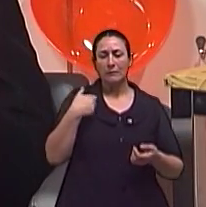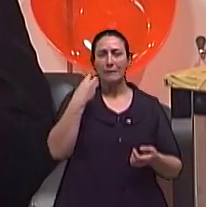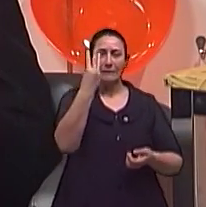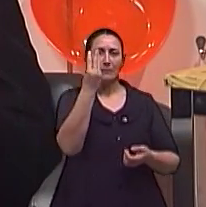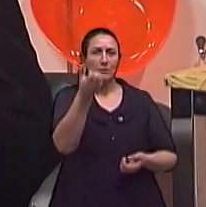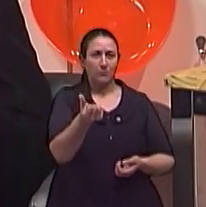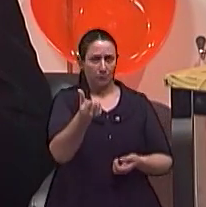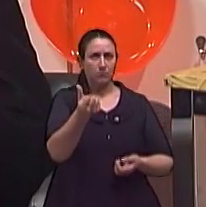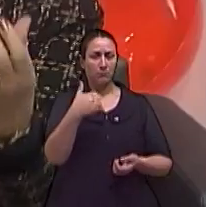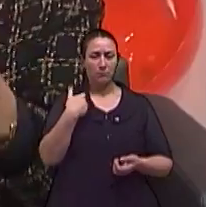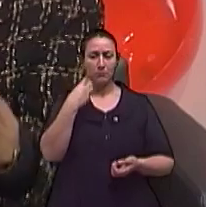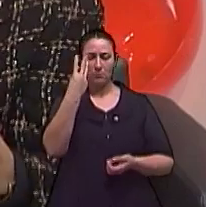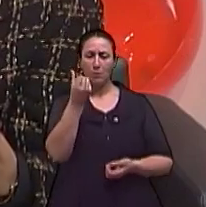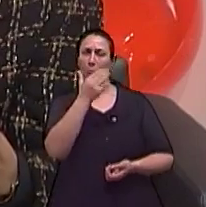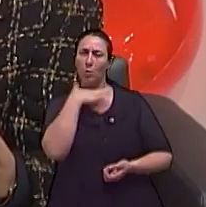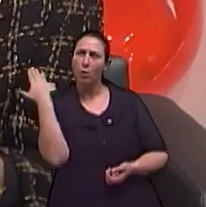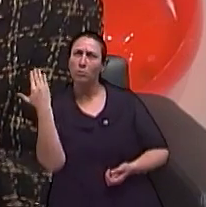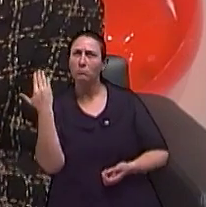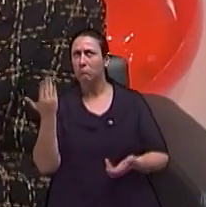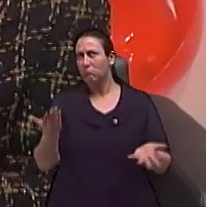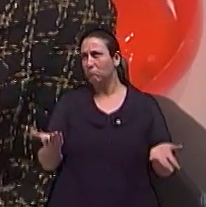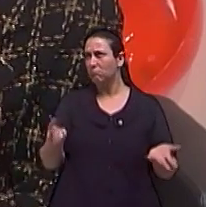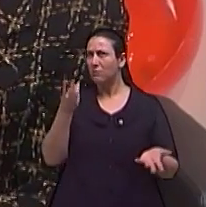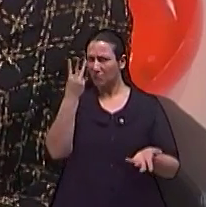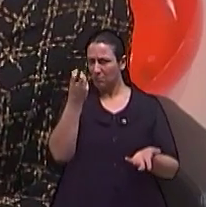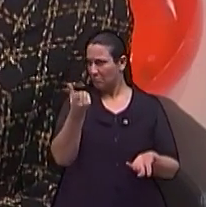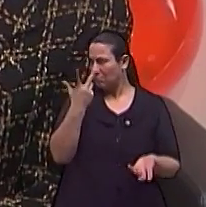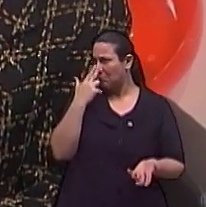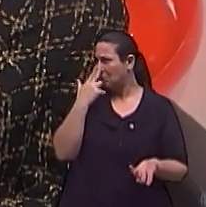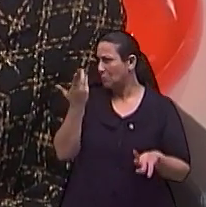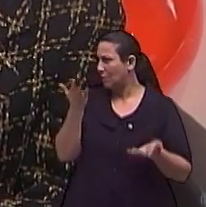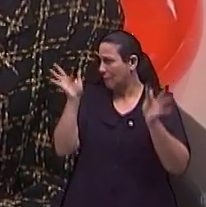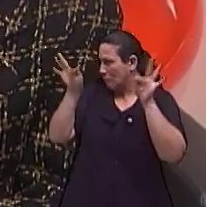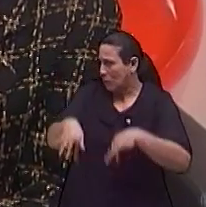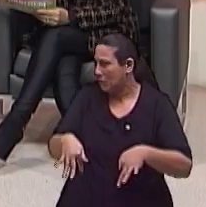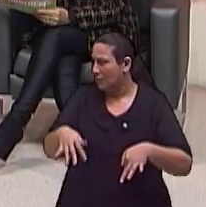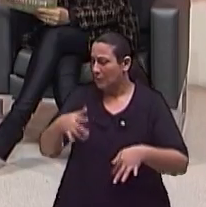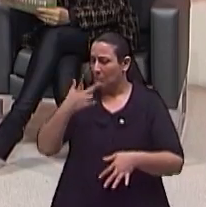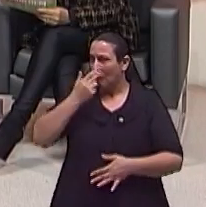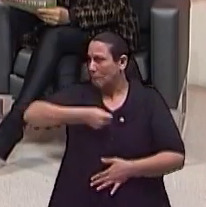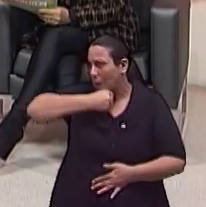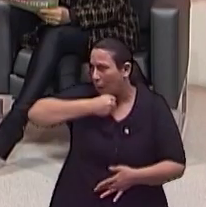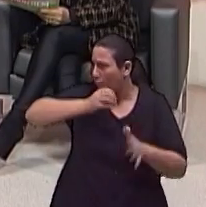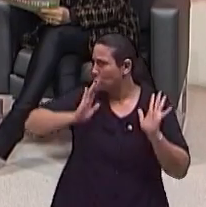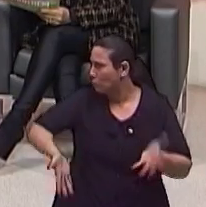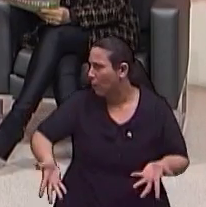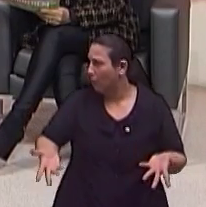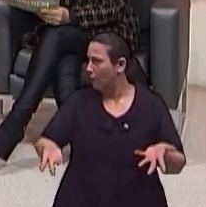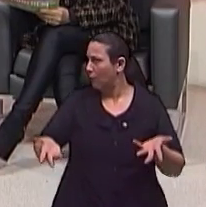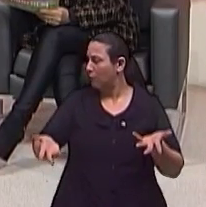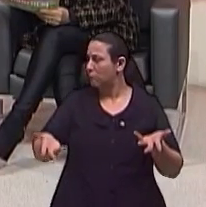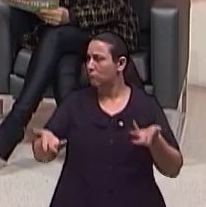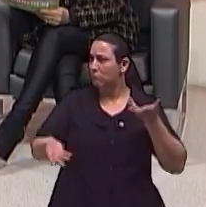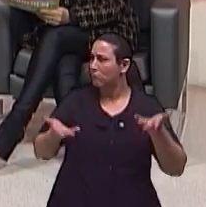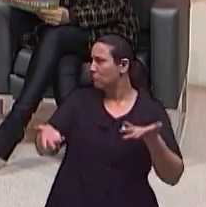na morte trágica. 36 anos já estaria envelhecendo para ser uma diva?